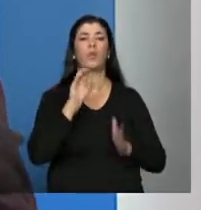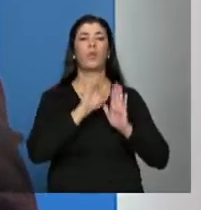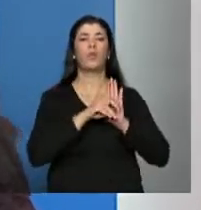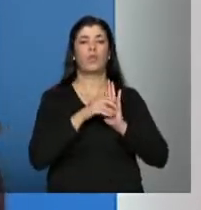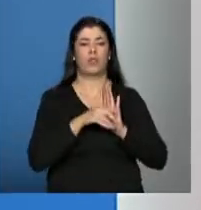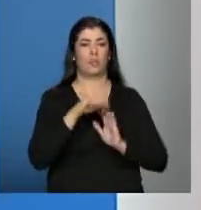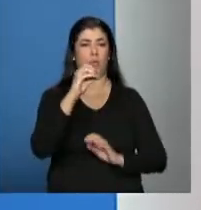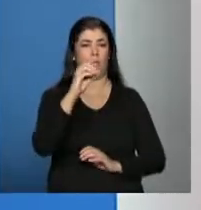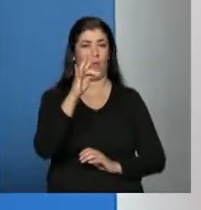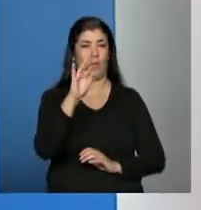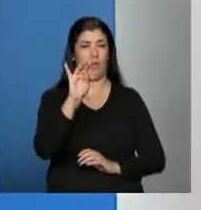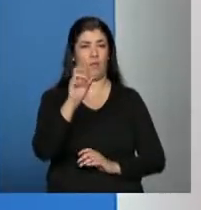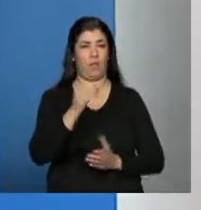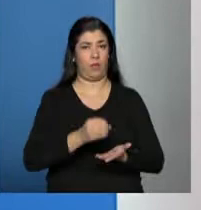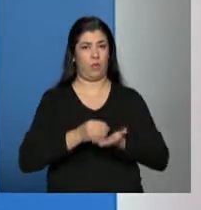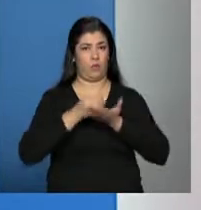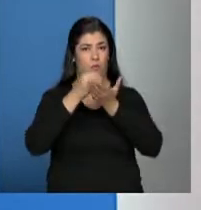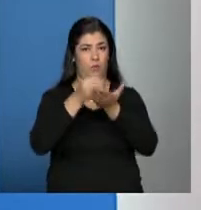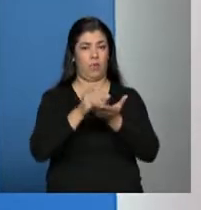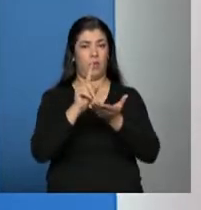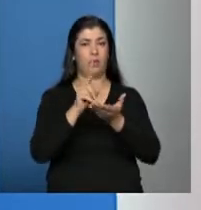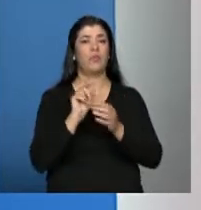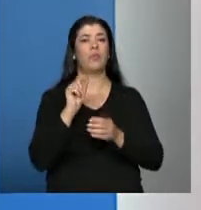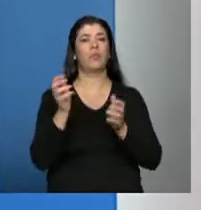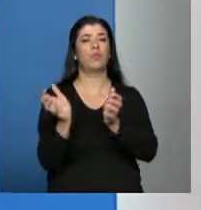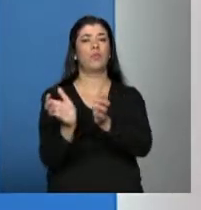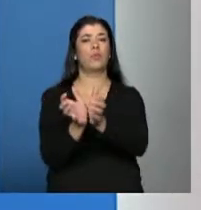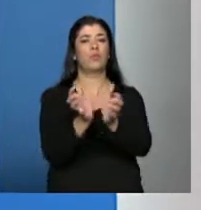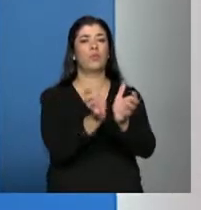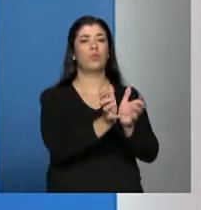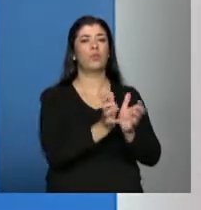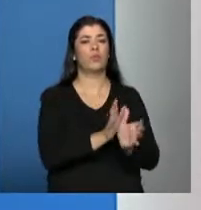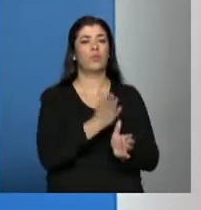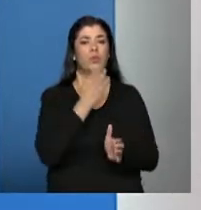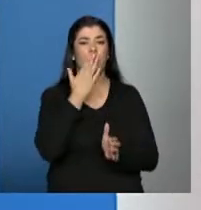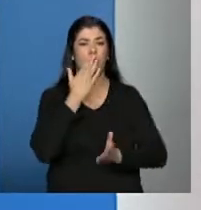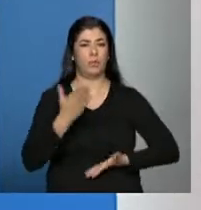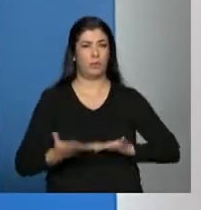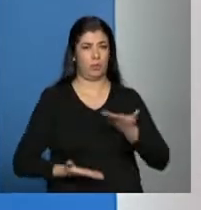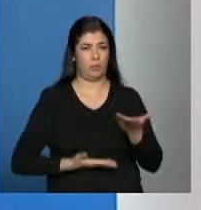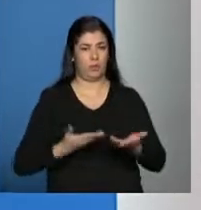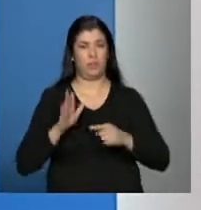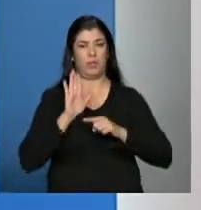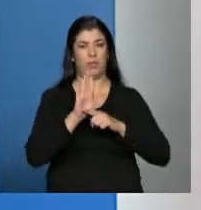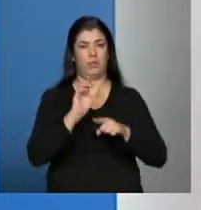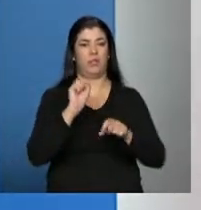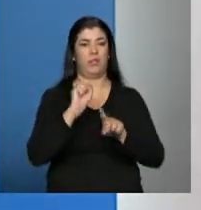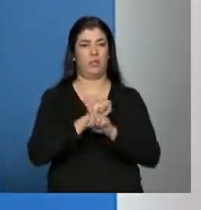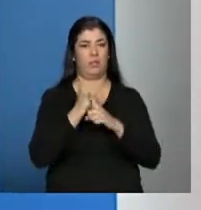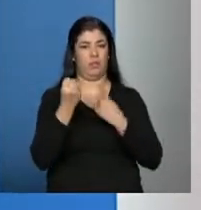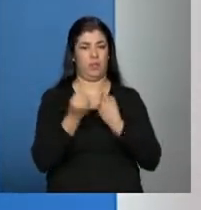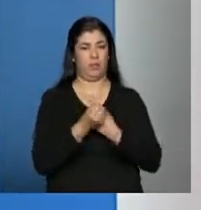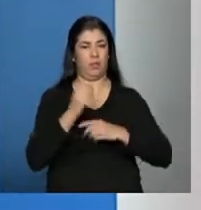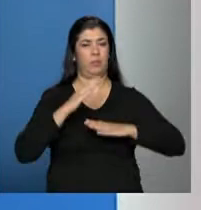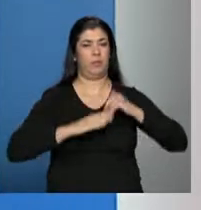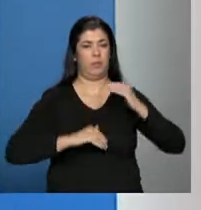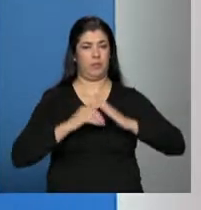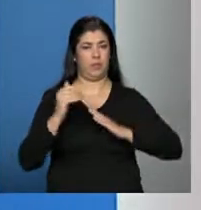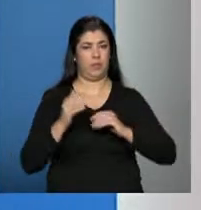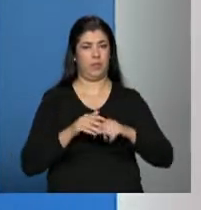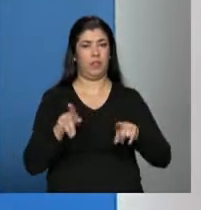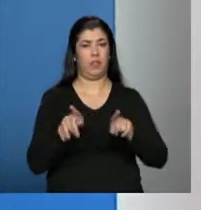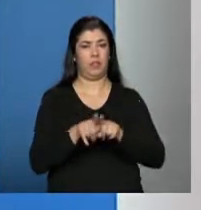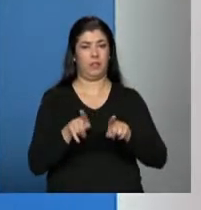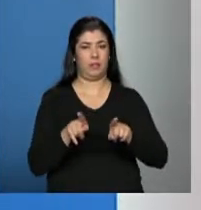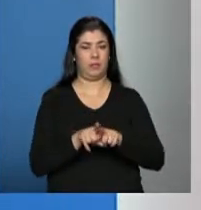conjunto dos serviços que a assistência social oferta. são serviços que estão